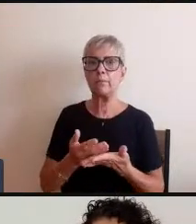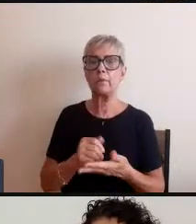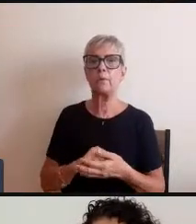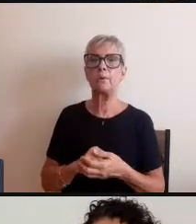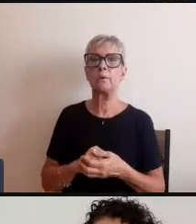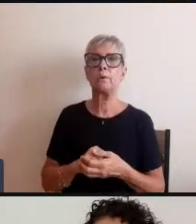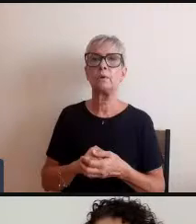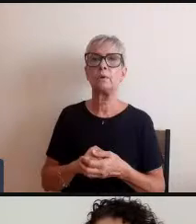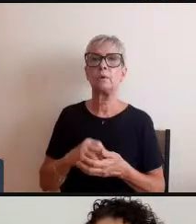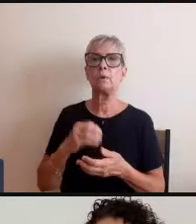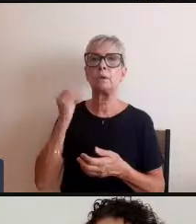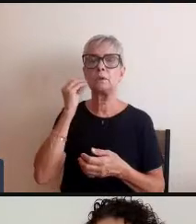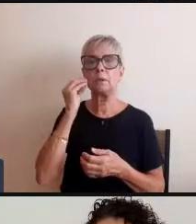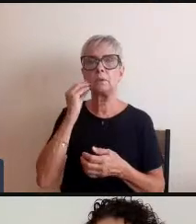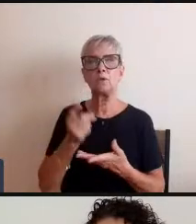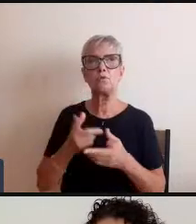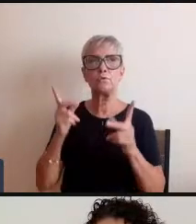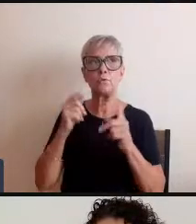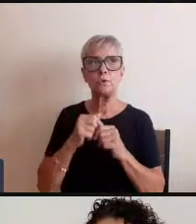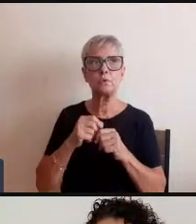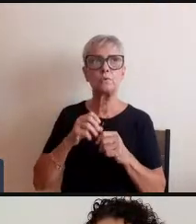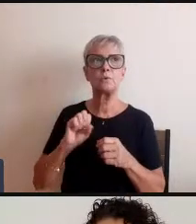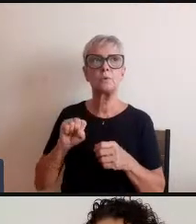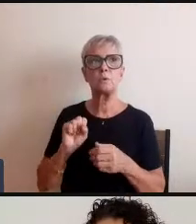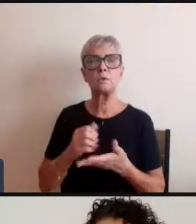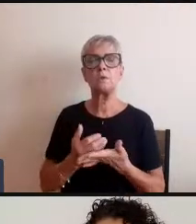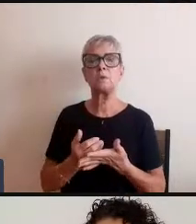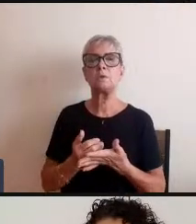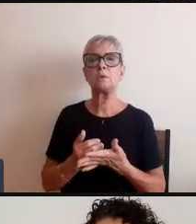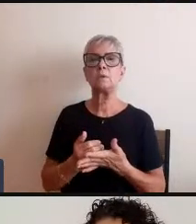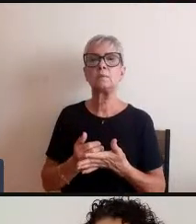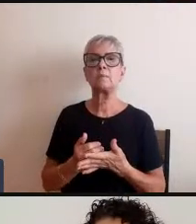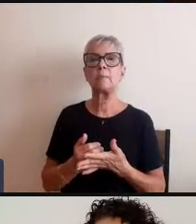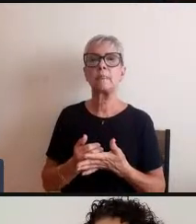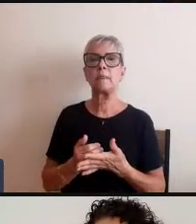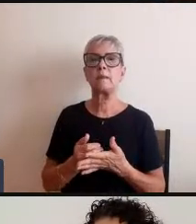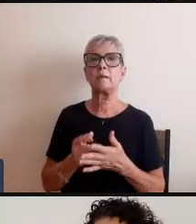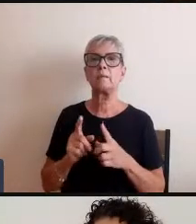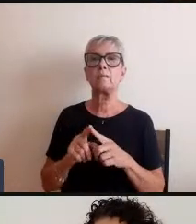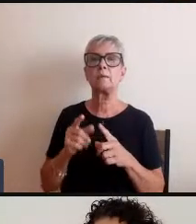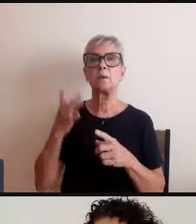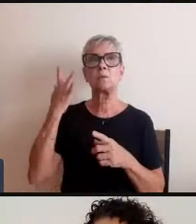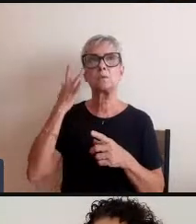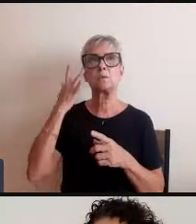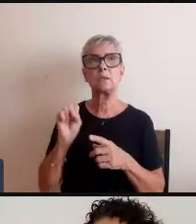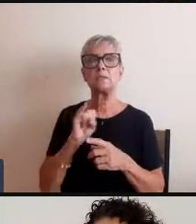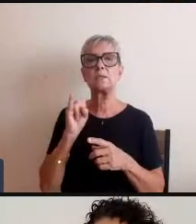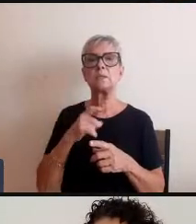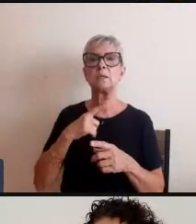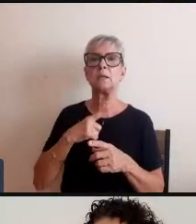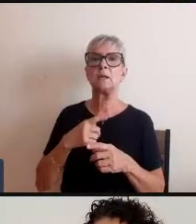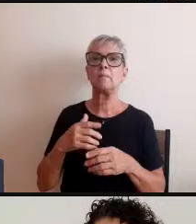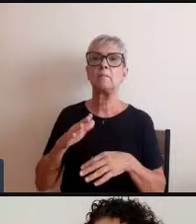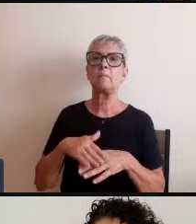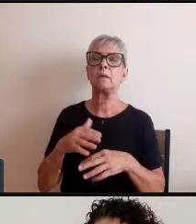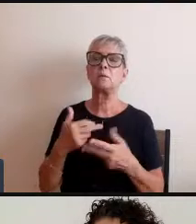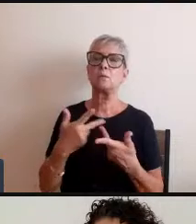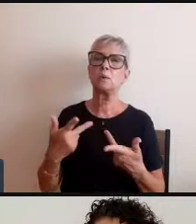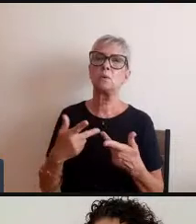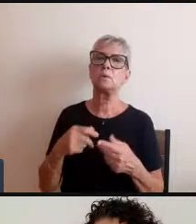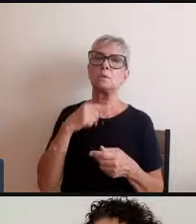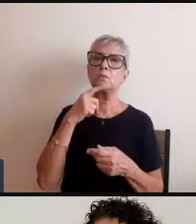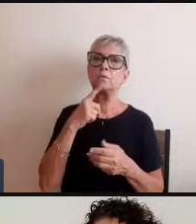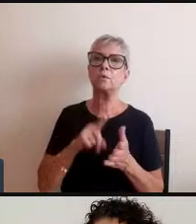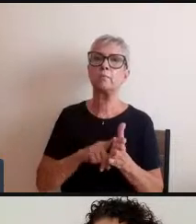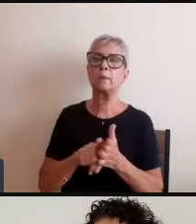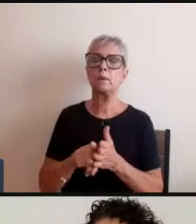muito confortáveis é eu não sei se tem mais alguma questão aqui eu tenho uma para fazer para vocês